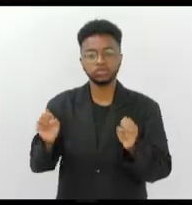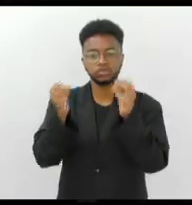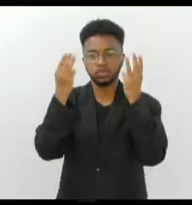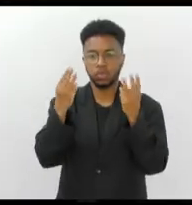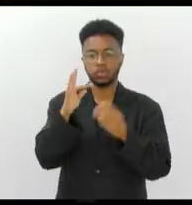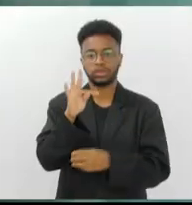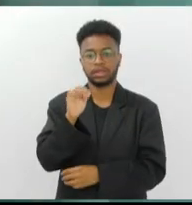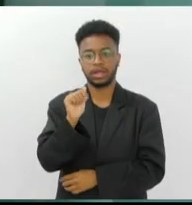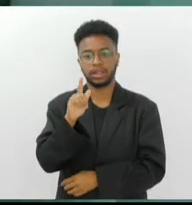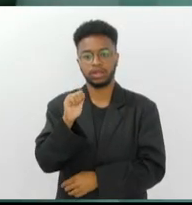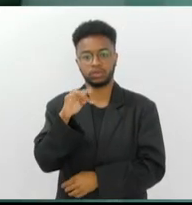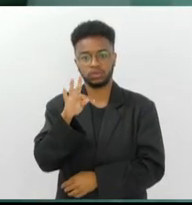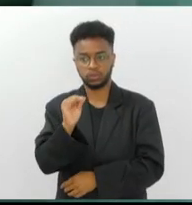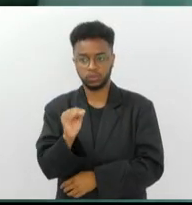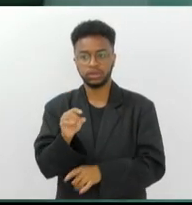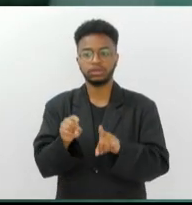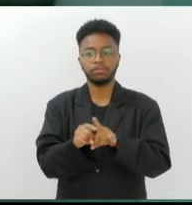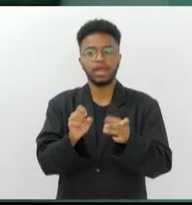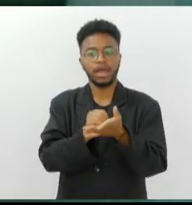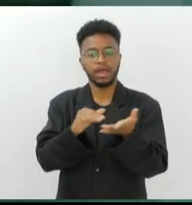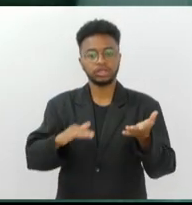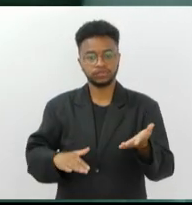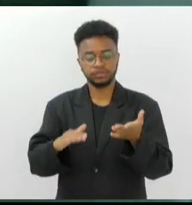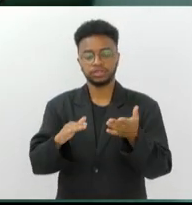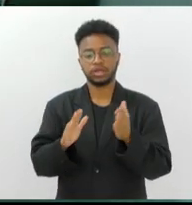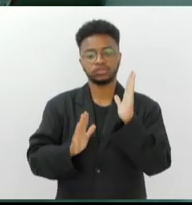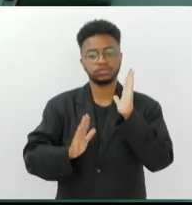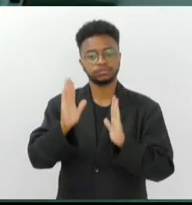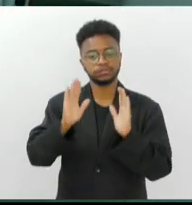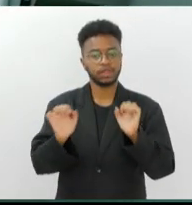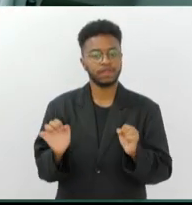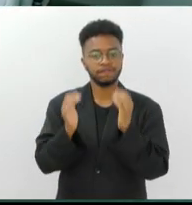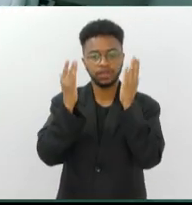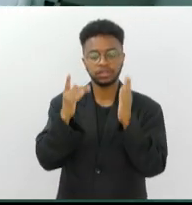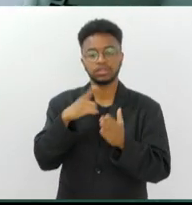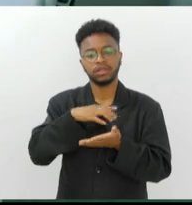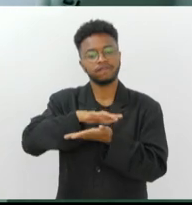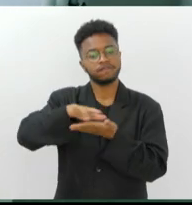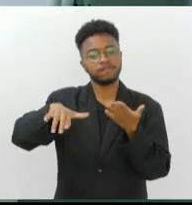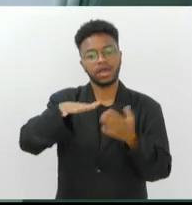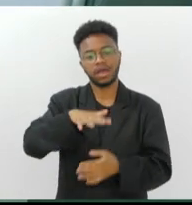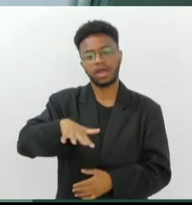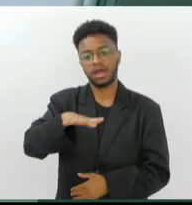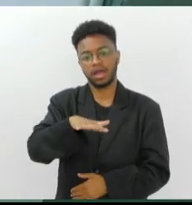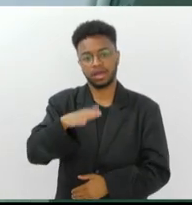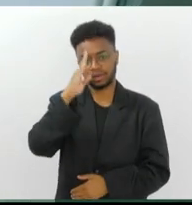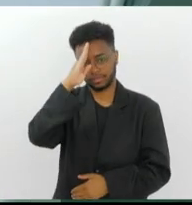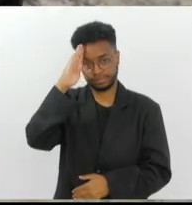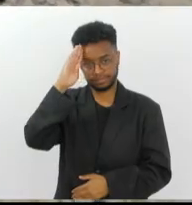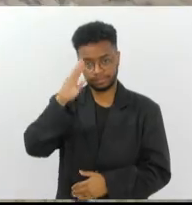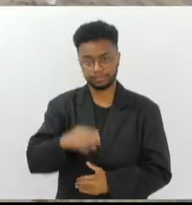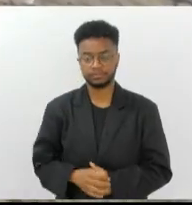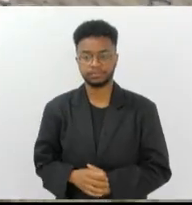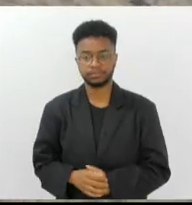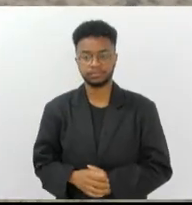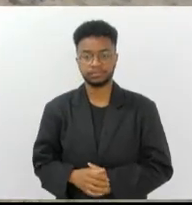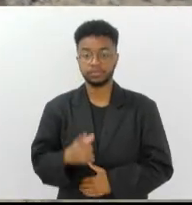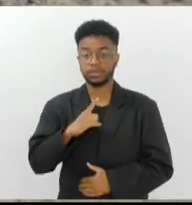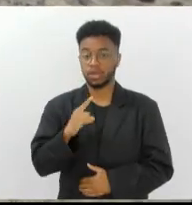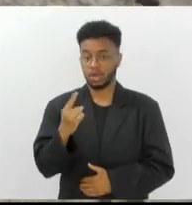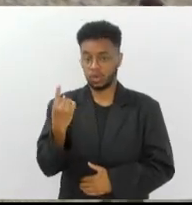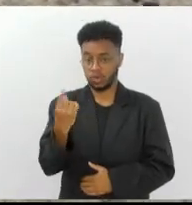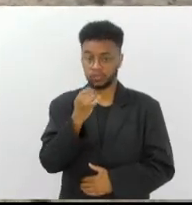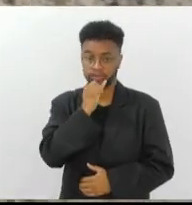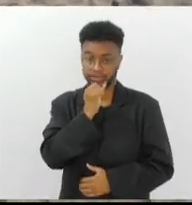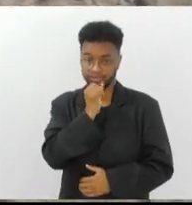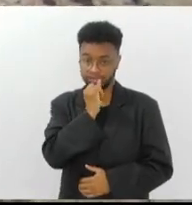de talentos. As atividades previstas para o evento abrangem diversas áreas de atuação acadêmica. Um dos destaques,